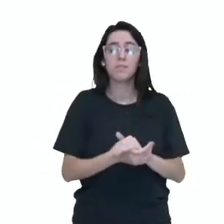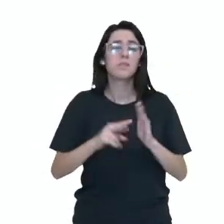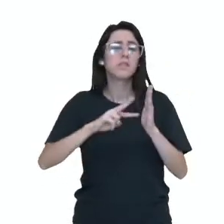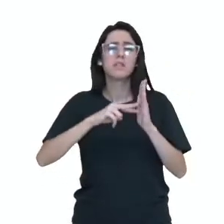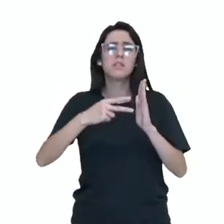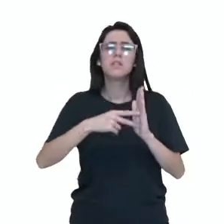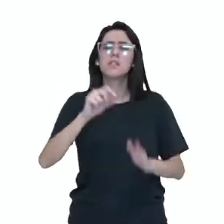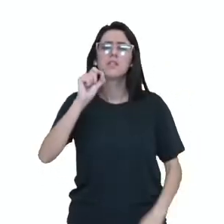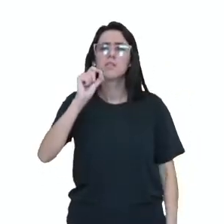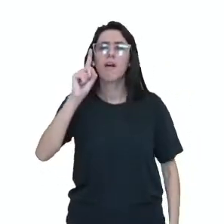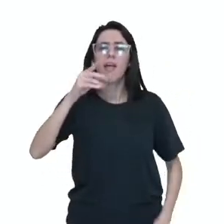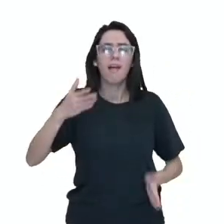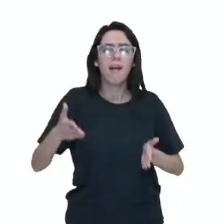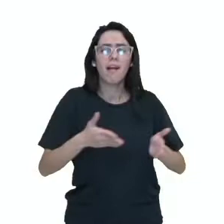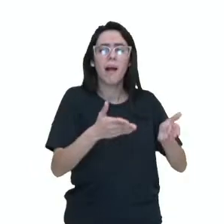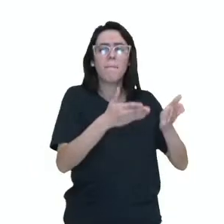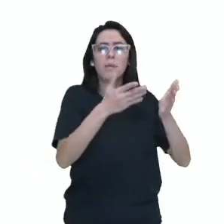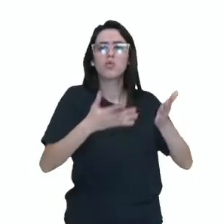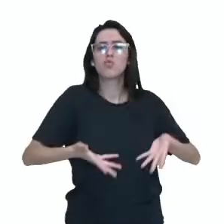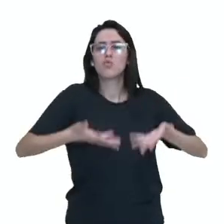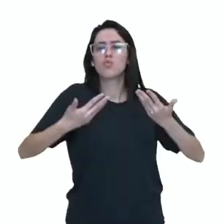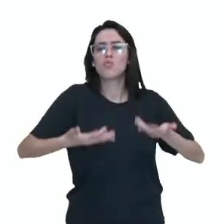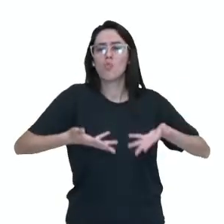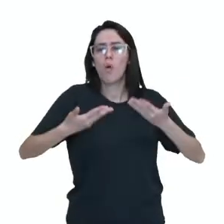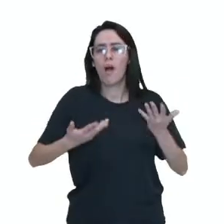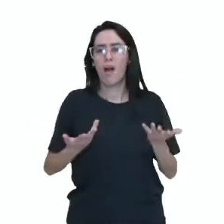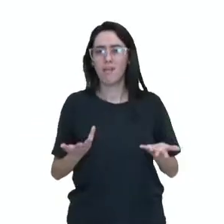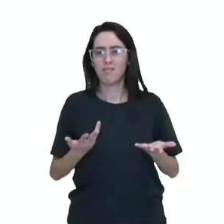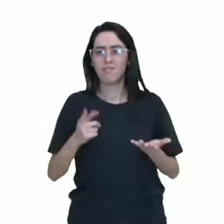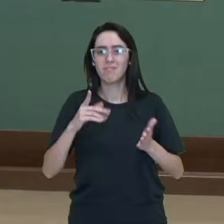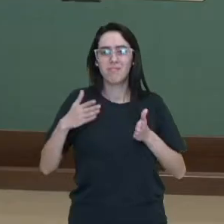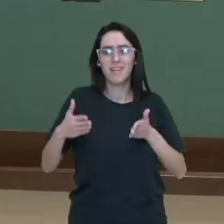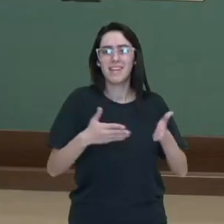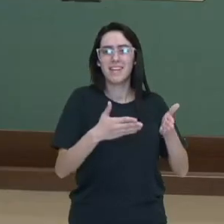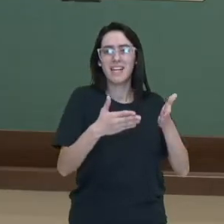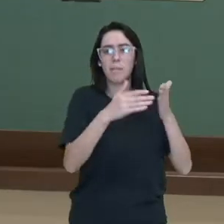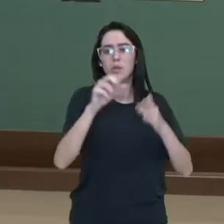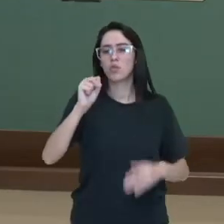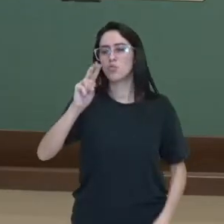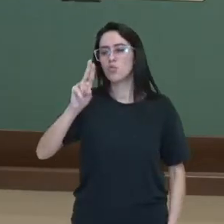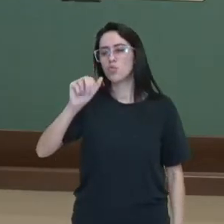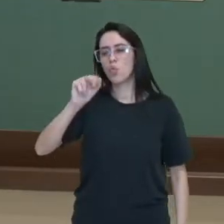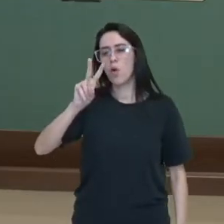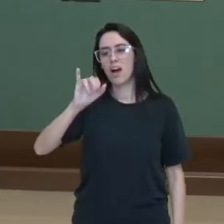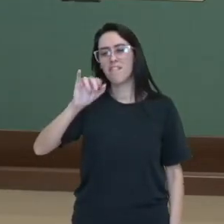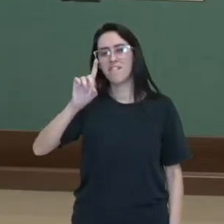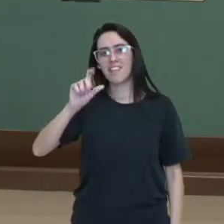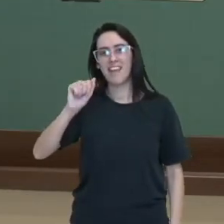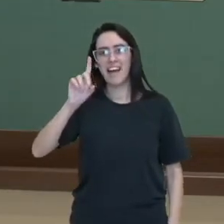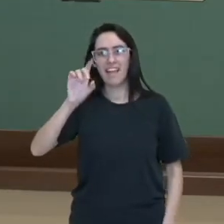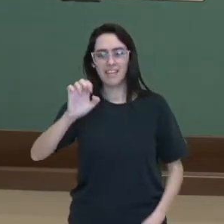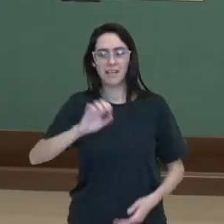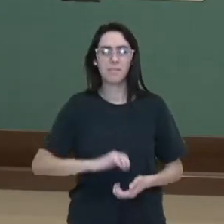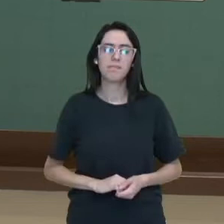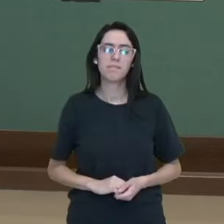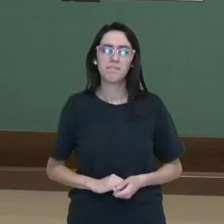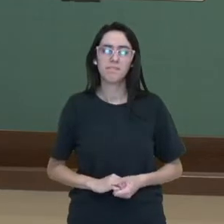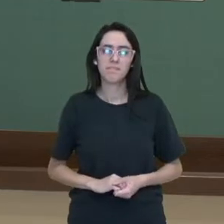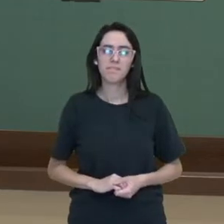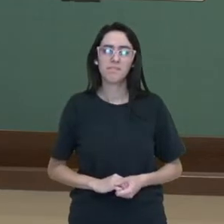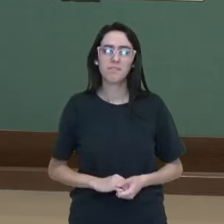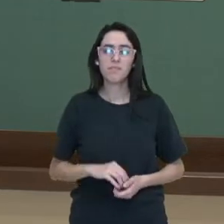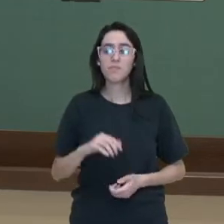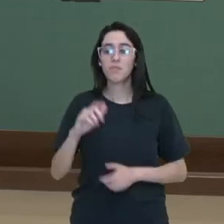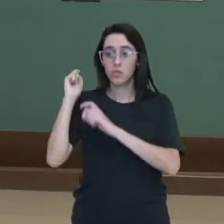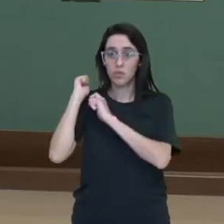caminho suave ou caminho da suavidade. O judô tem pai, vocês sabiam